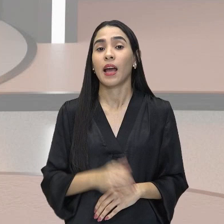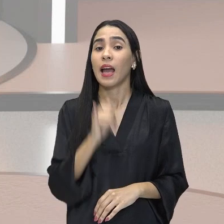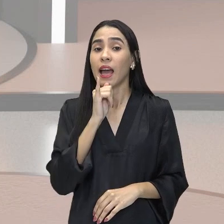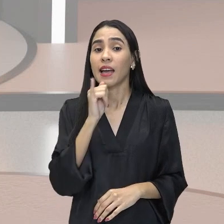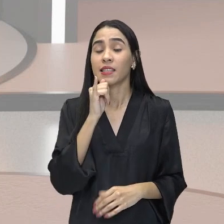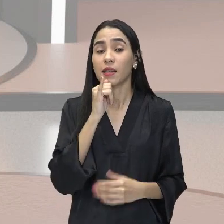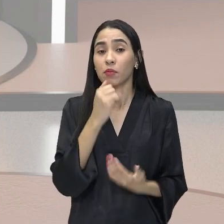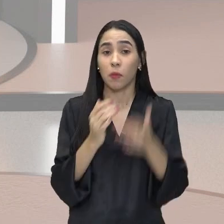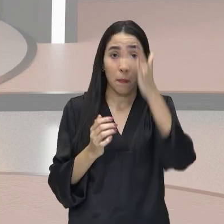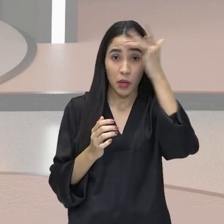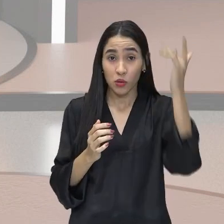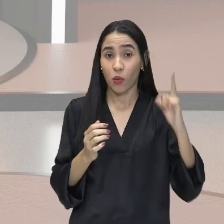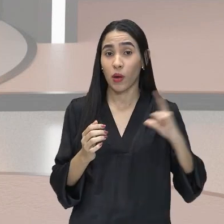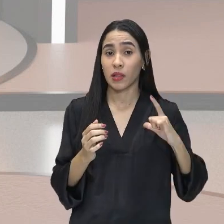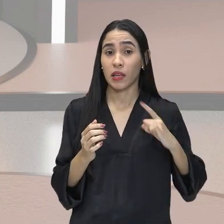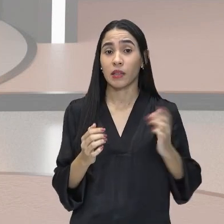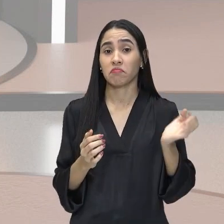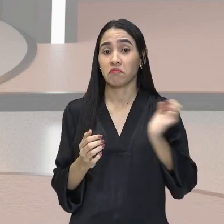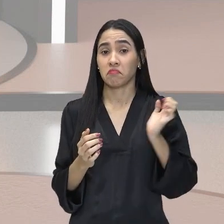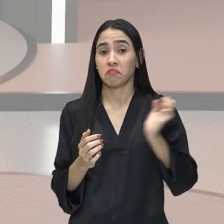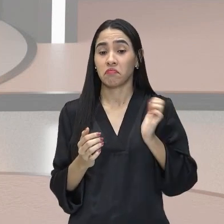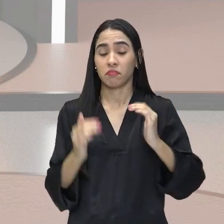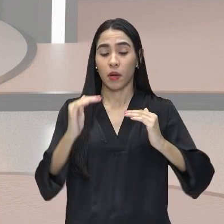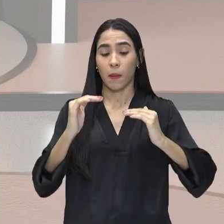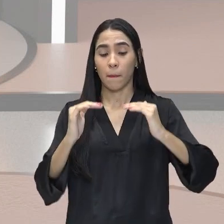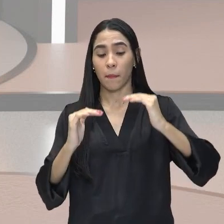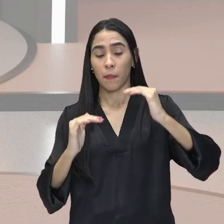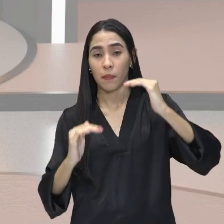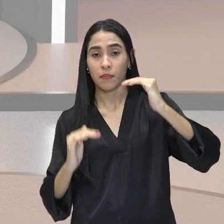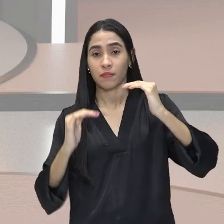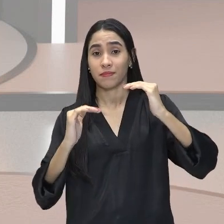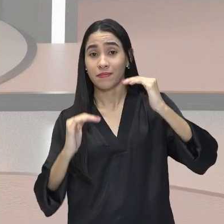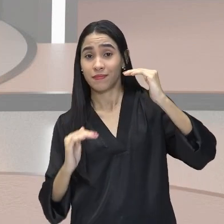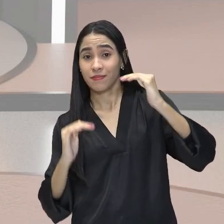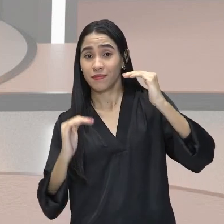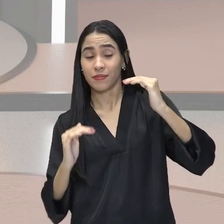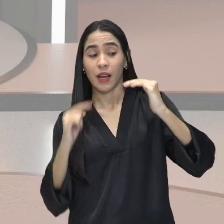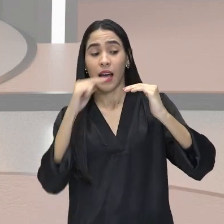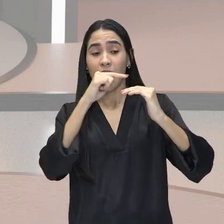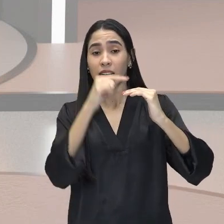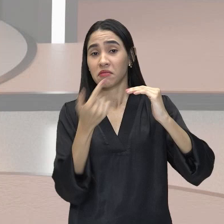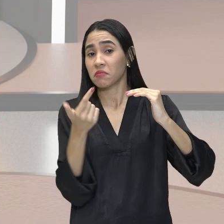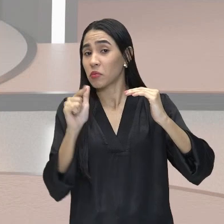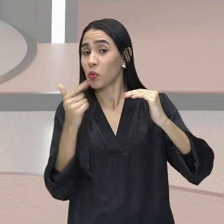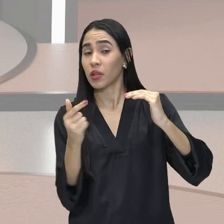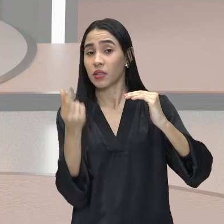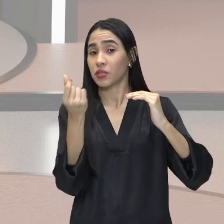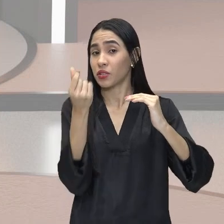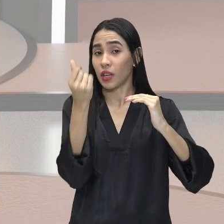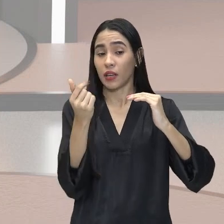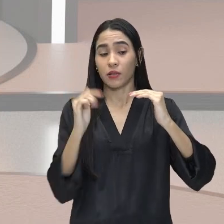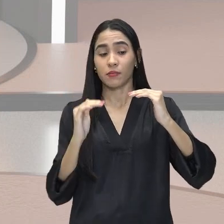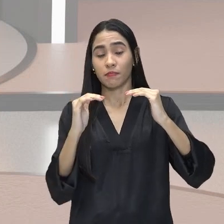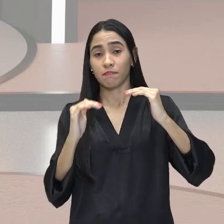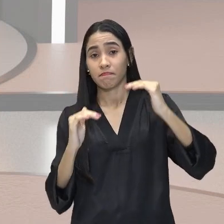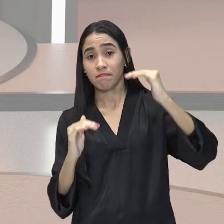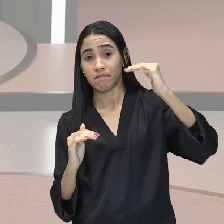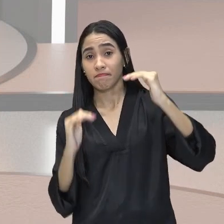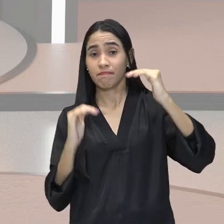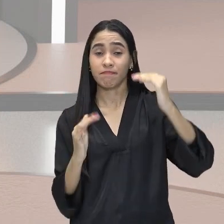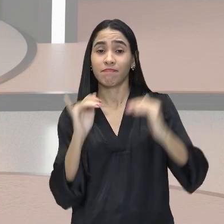mais dinheiro pesa mais na sociedade e aqueles que não têm dinheiro que,